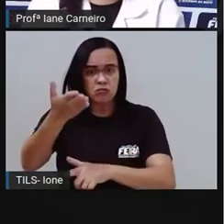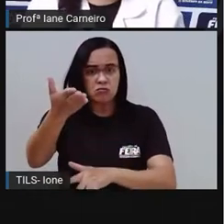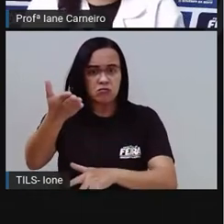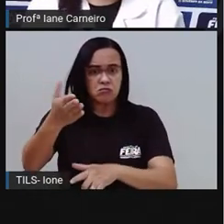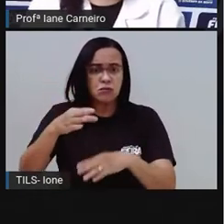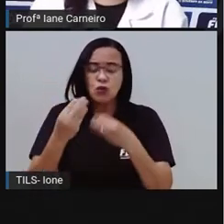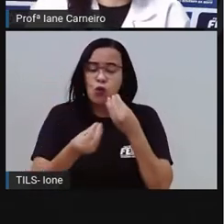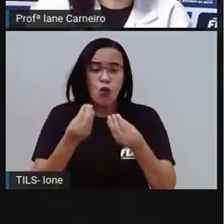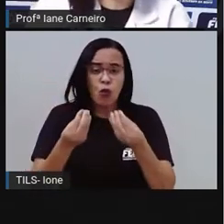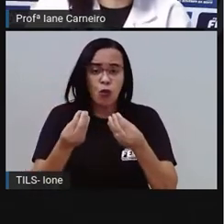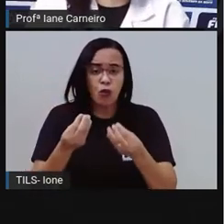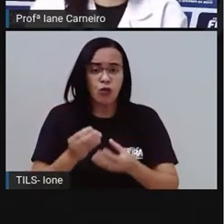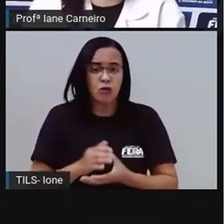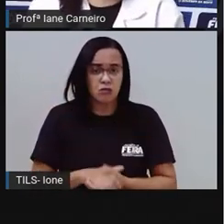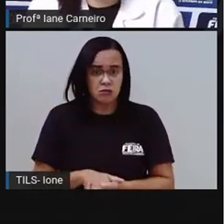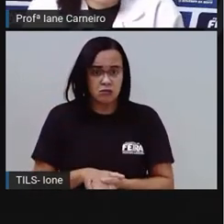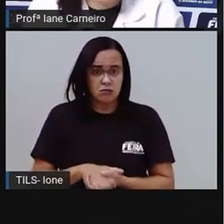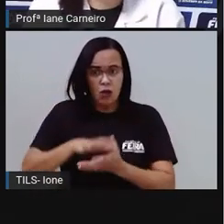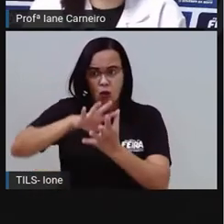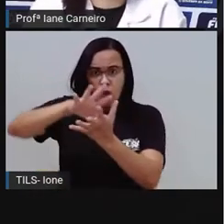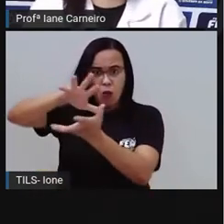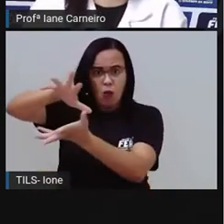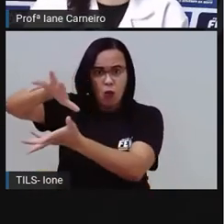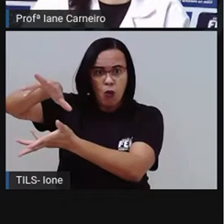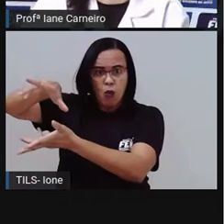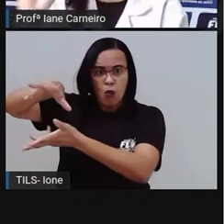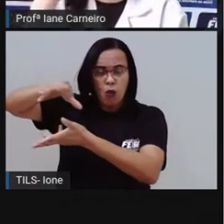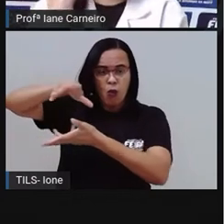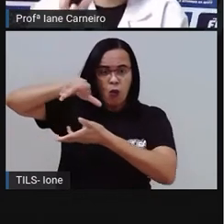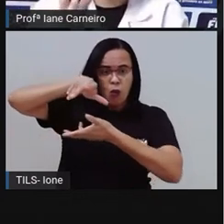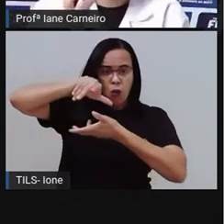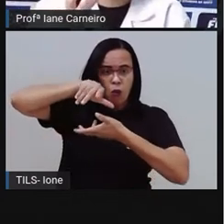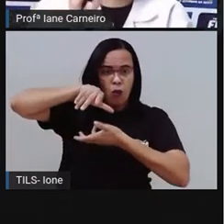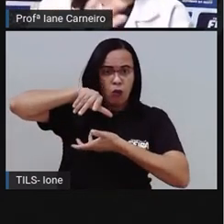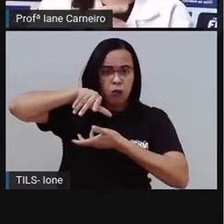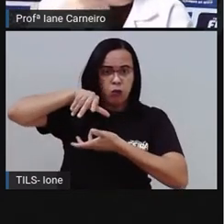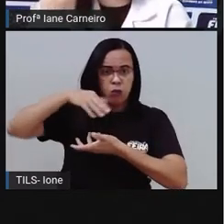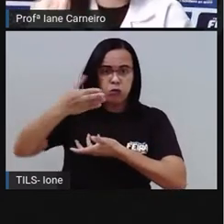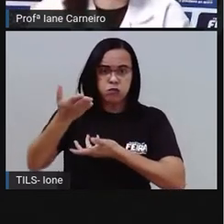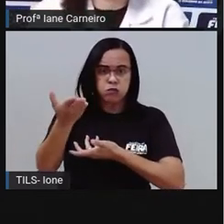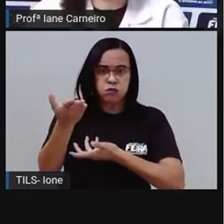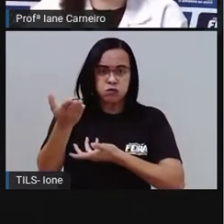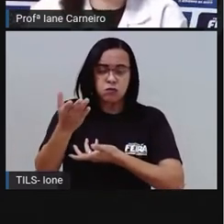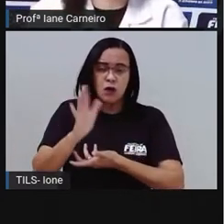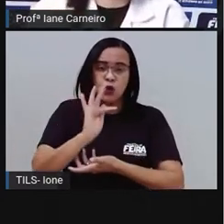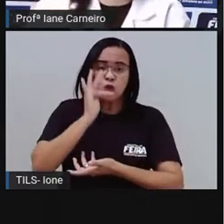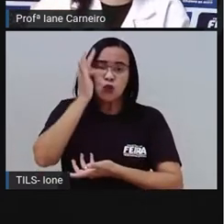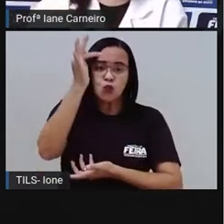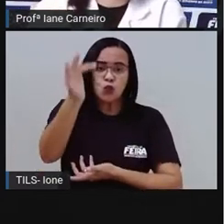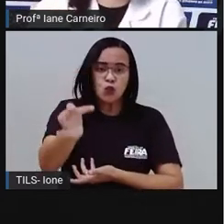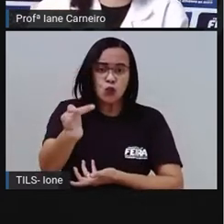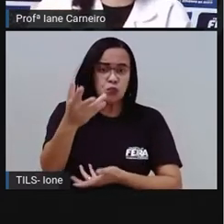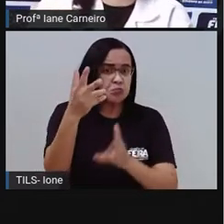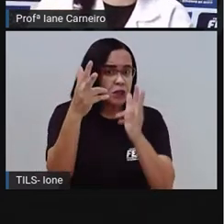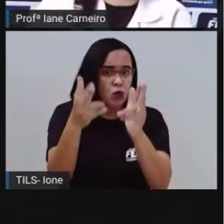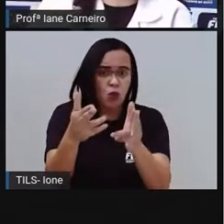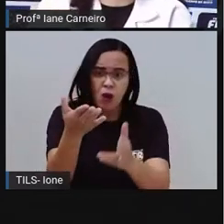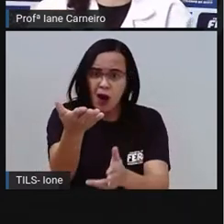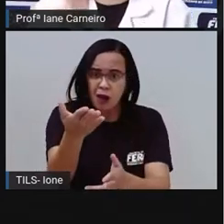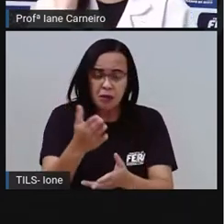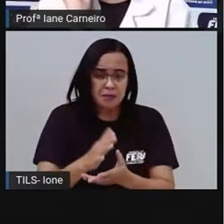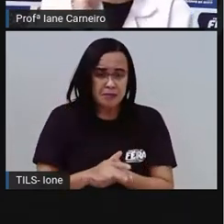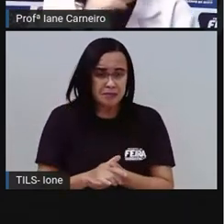Jogam coisas nos rios, nos mares, né? Então, isso tudo aí adoece o meio ambiente. E nem todo mundo tem essa